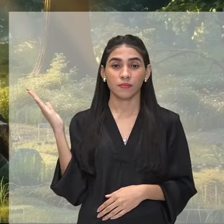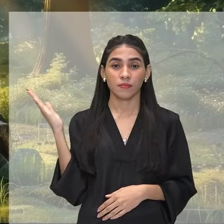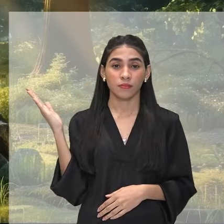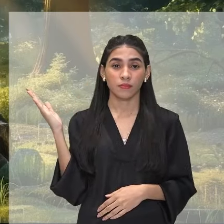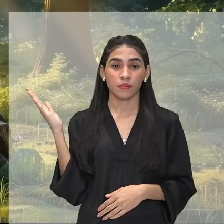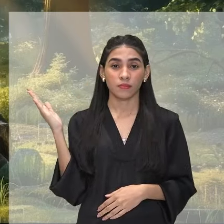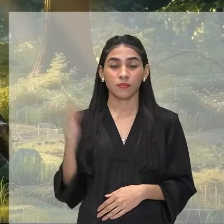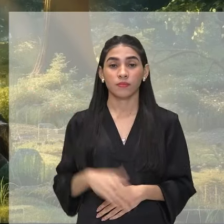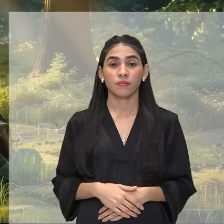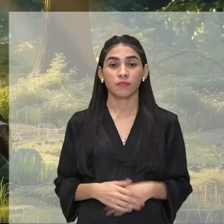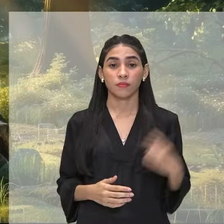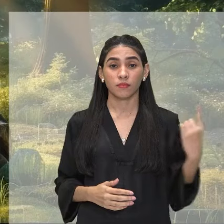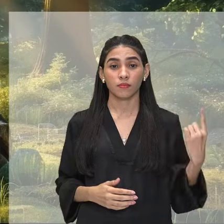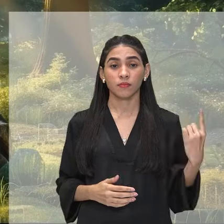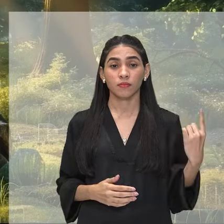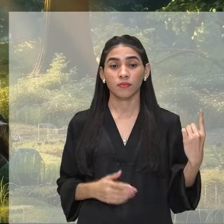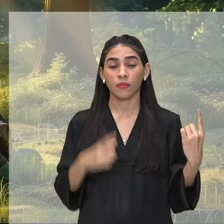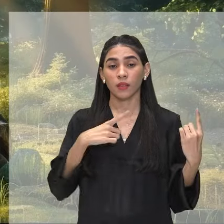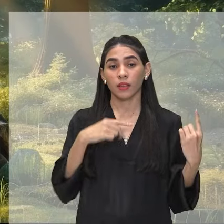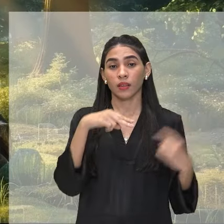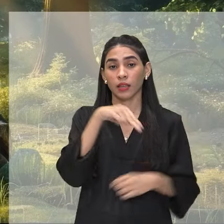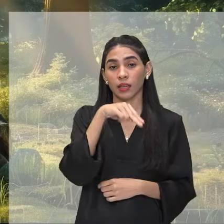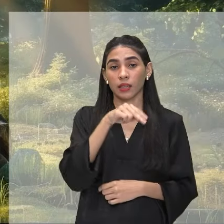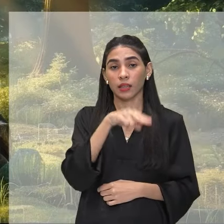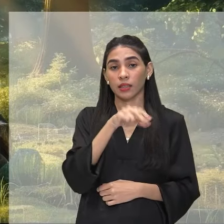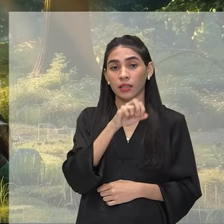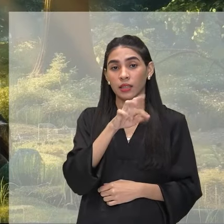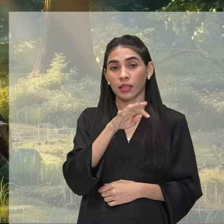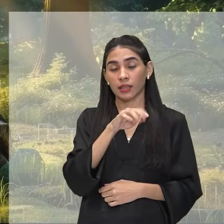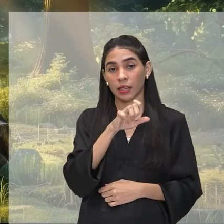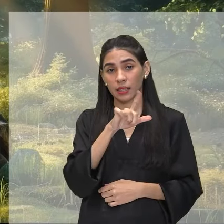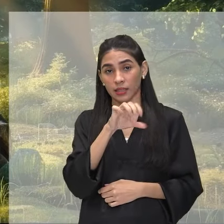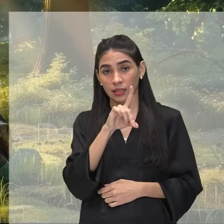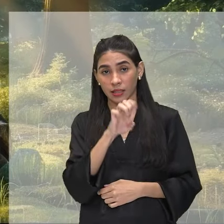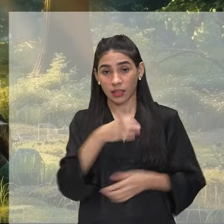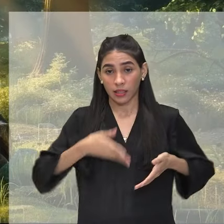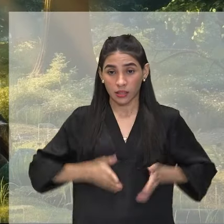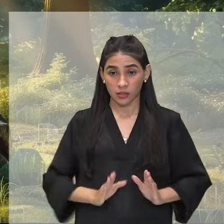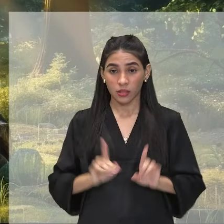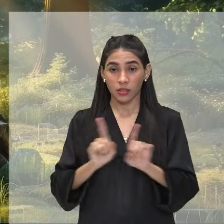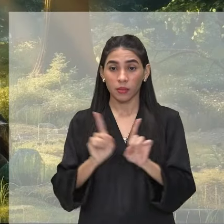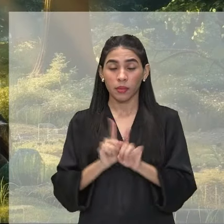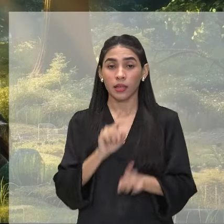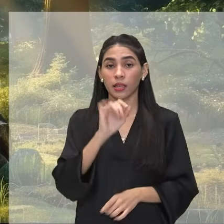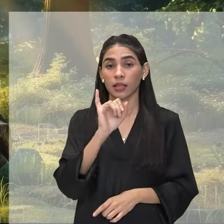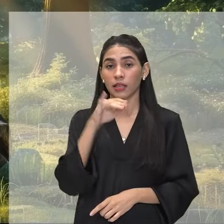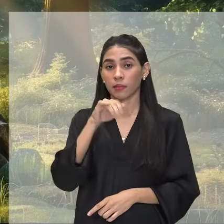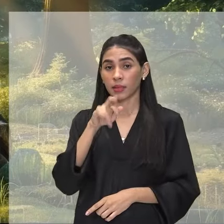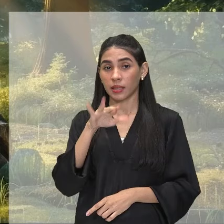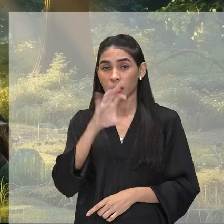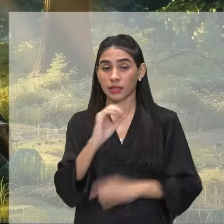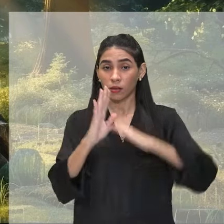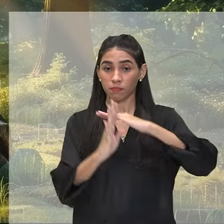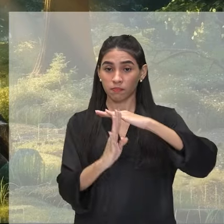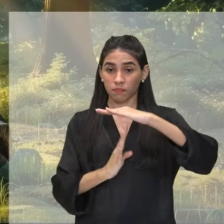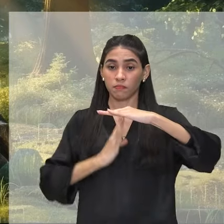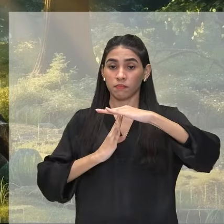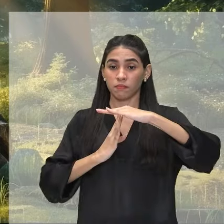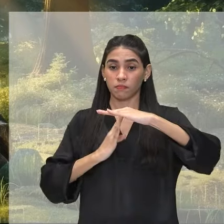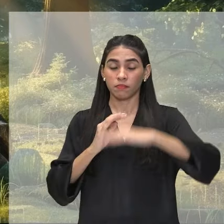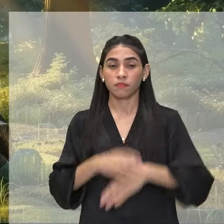De um lado, nós temos natalidade e imigração. É o que estão chegando. Uns estão